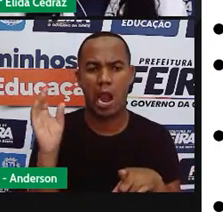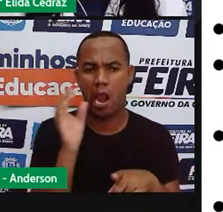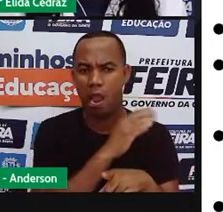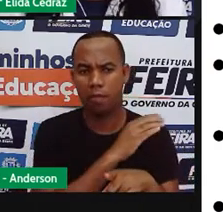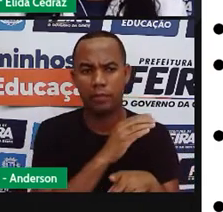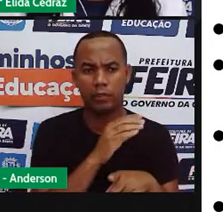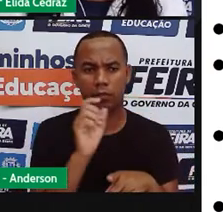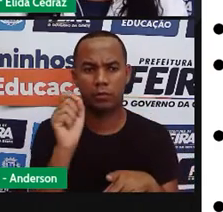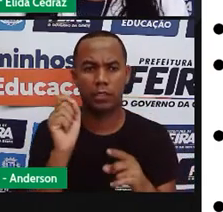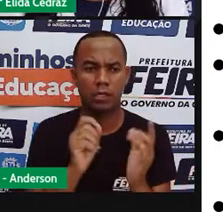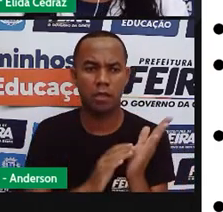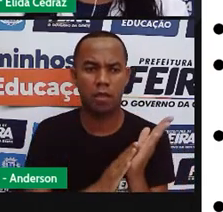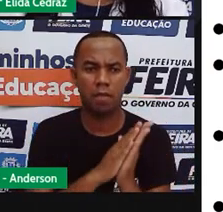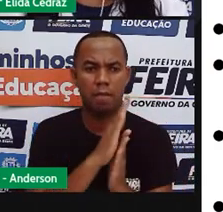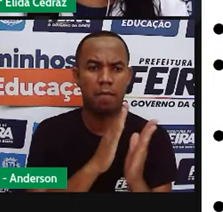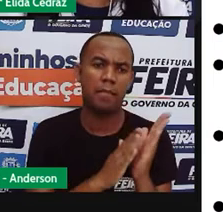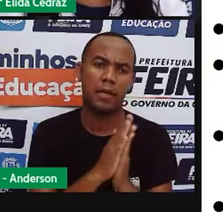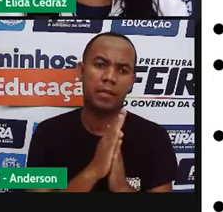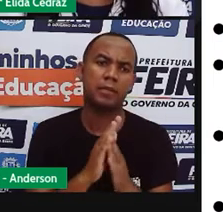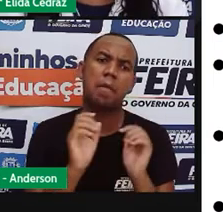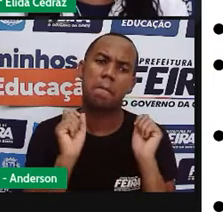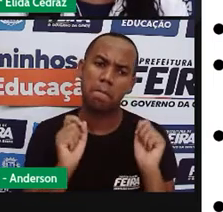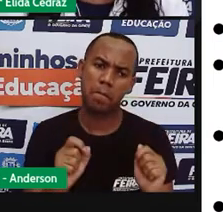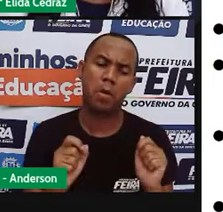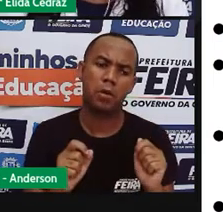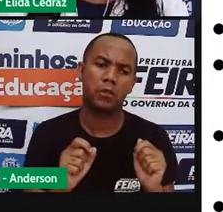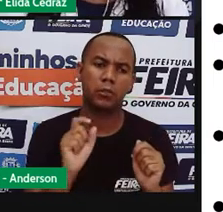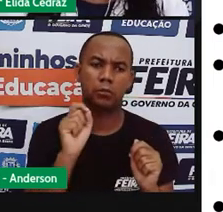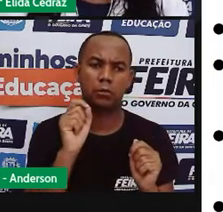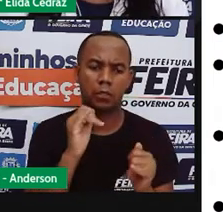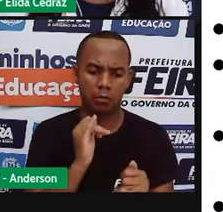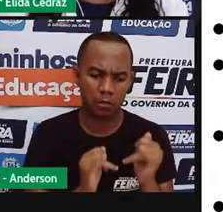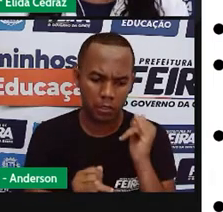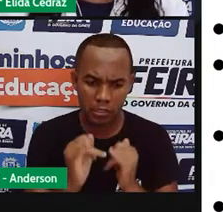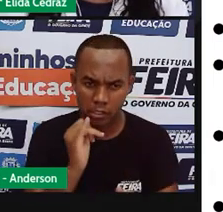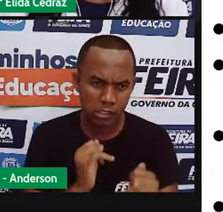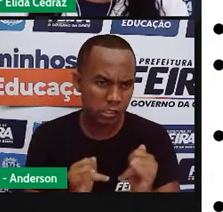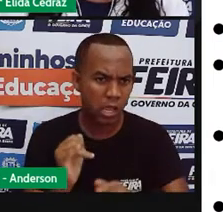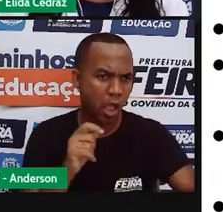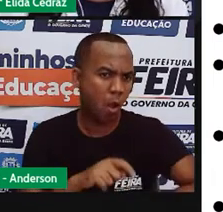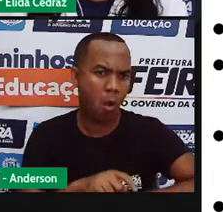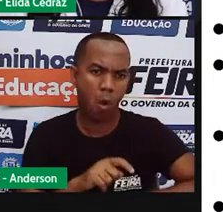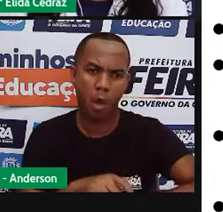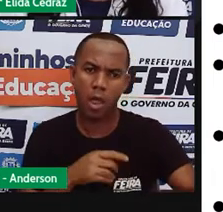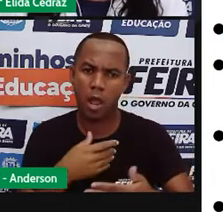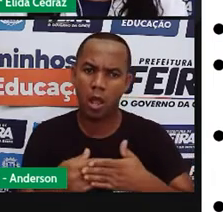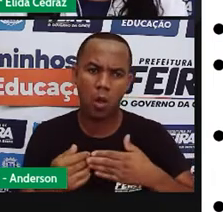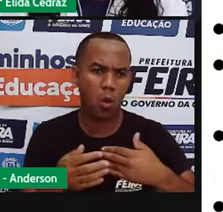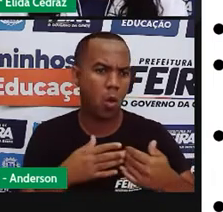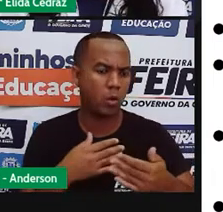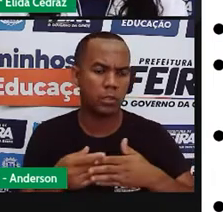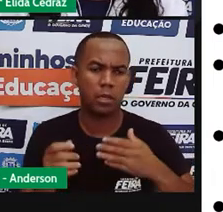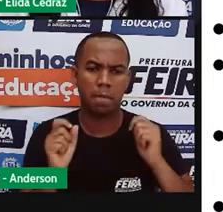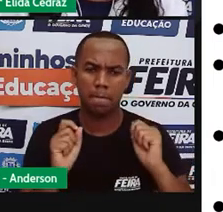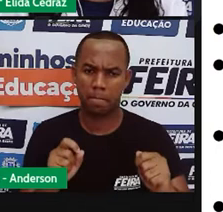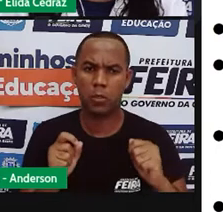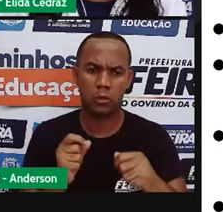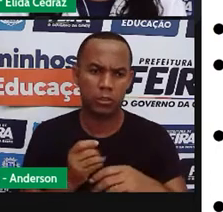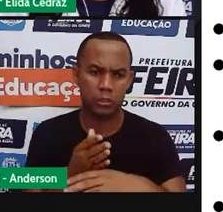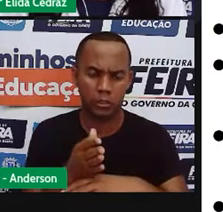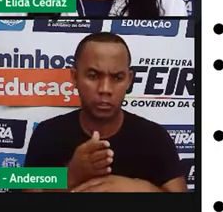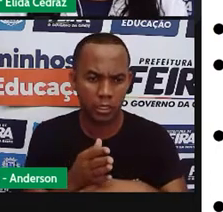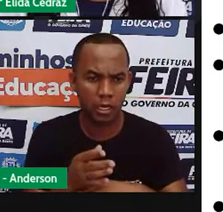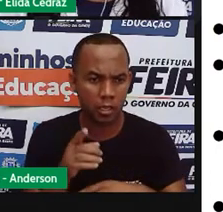mídia impressa. Pode ser acessado a qualquer hora por meio de notebook, smartphone e de tablets.